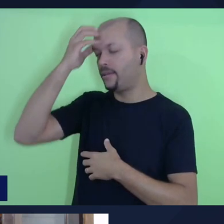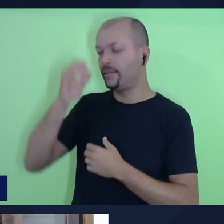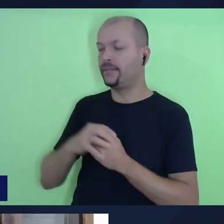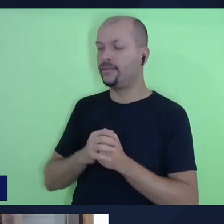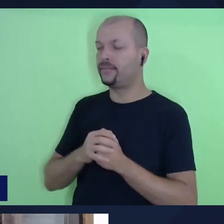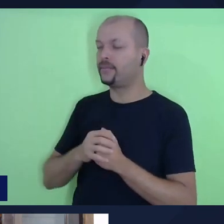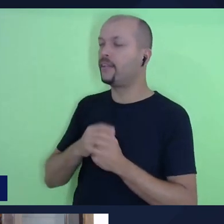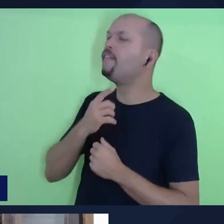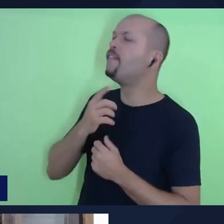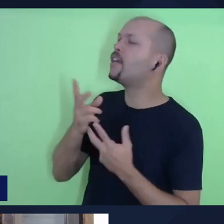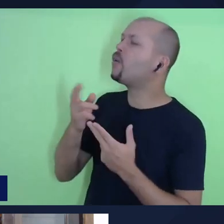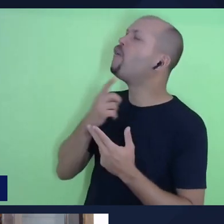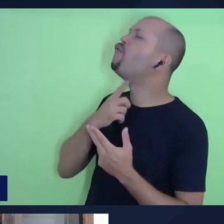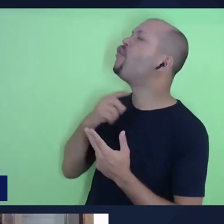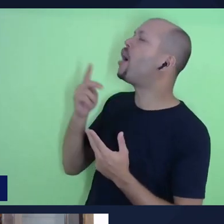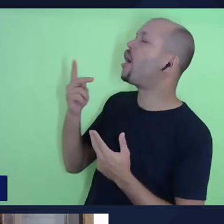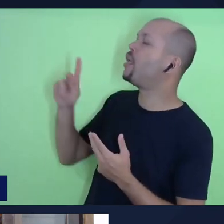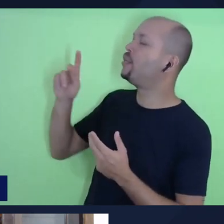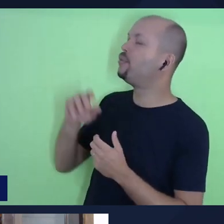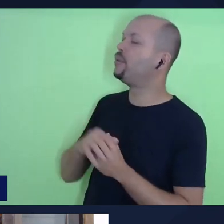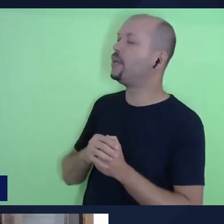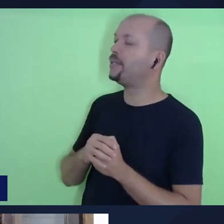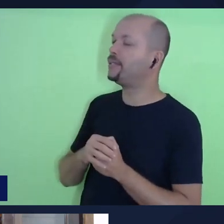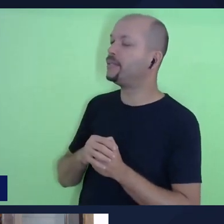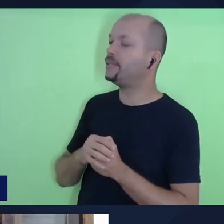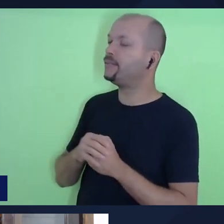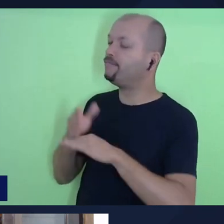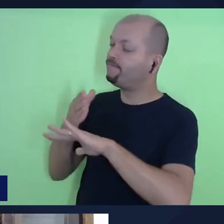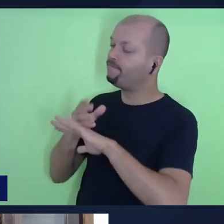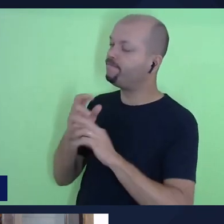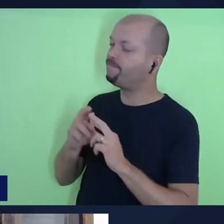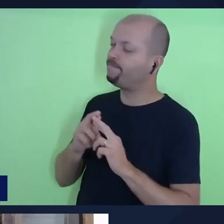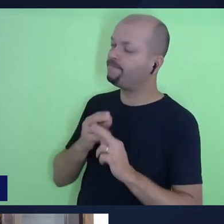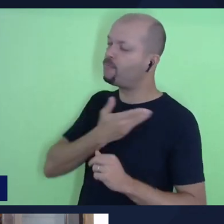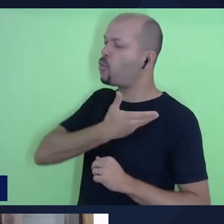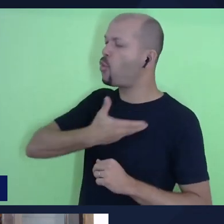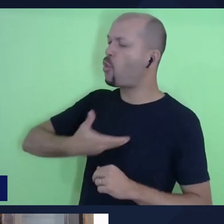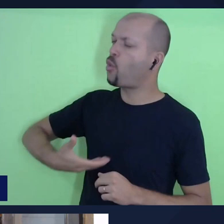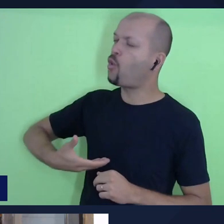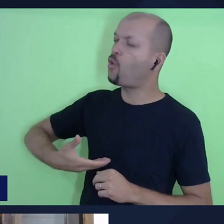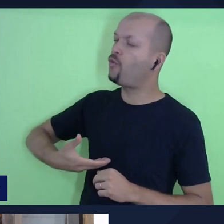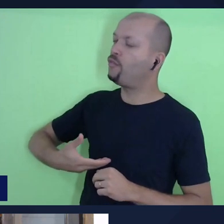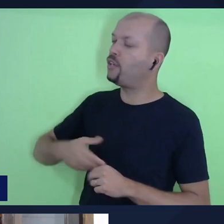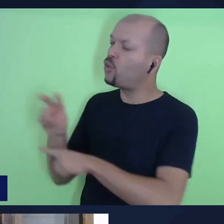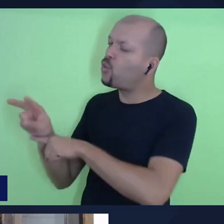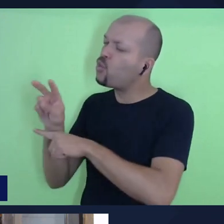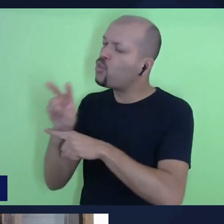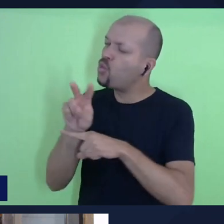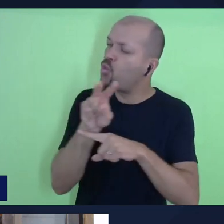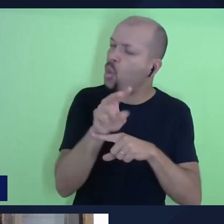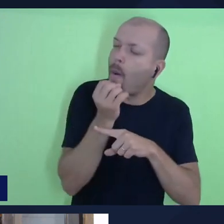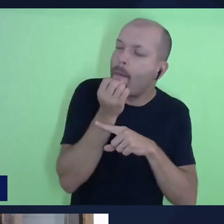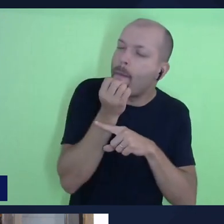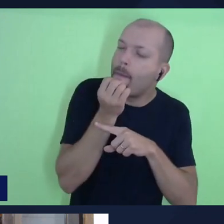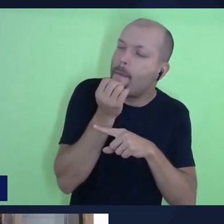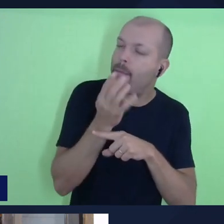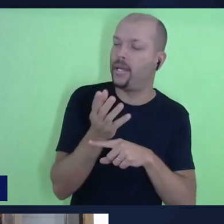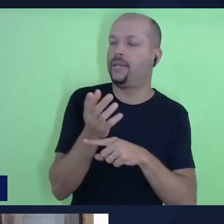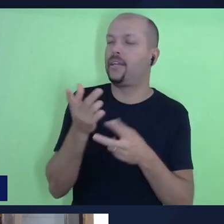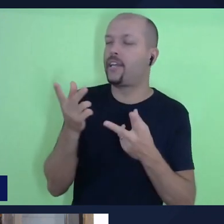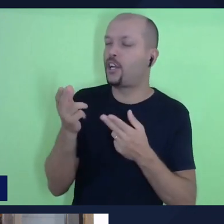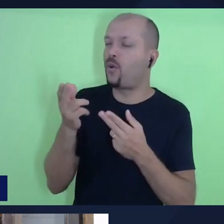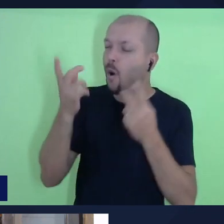coração, que apazentasse o teu povo como o seu próprio rebanho, que cuidasse como se fossem suas próprias ovelhas.